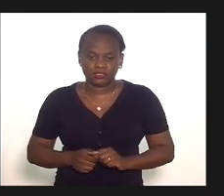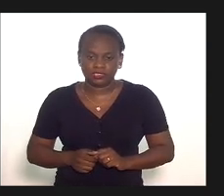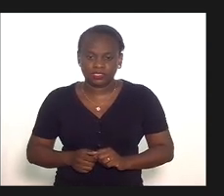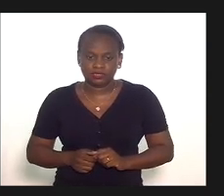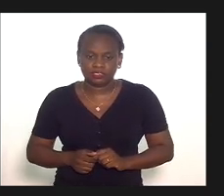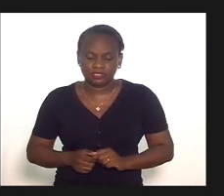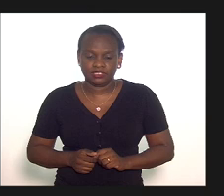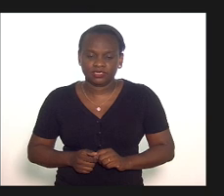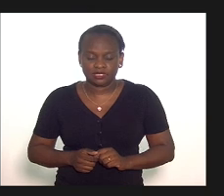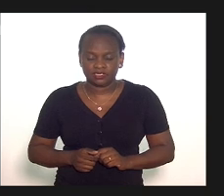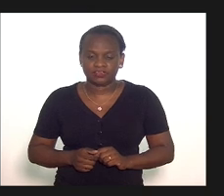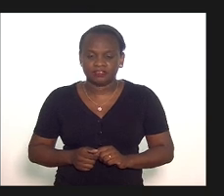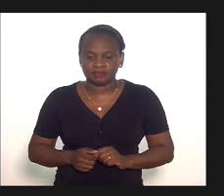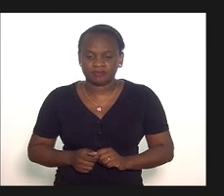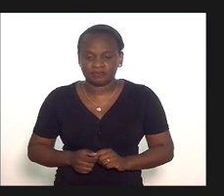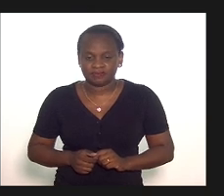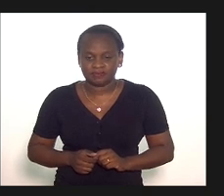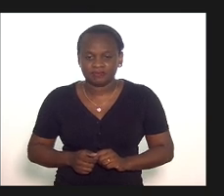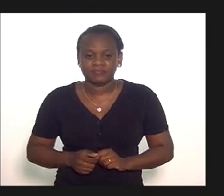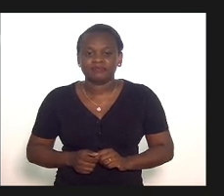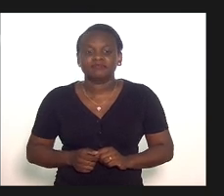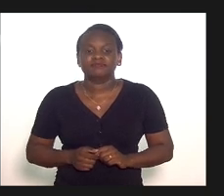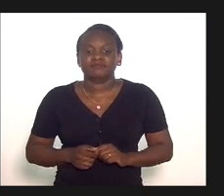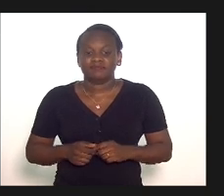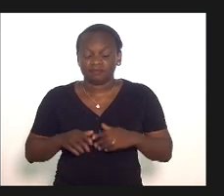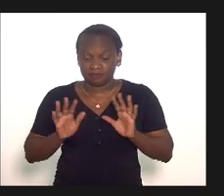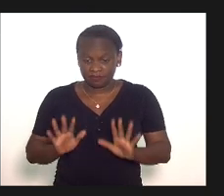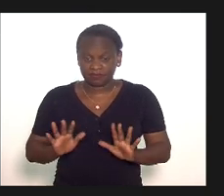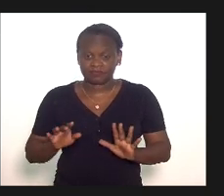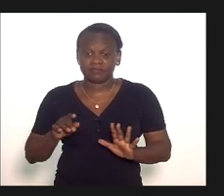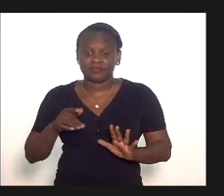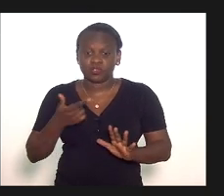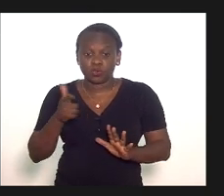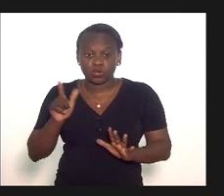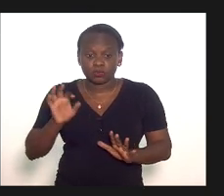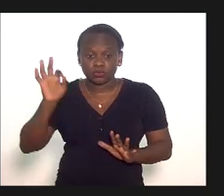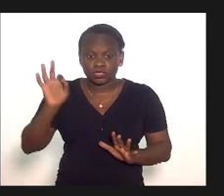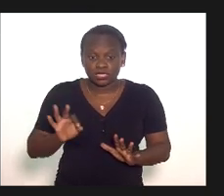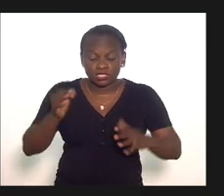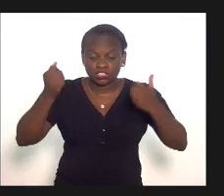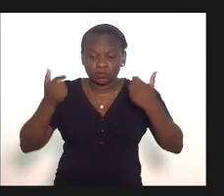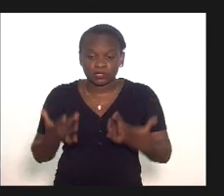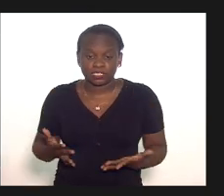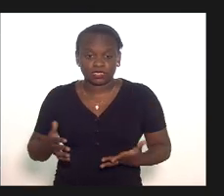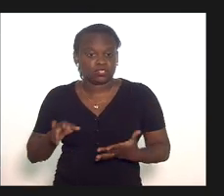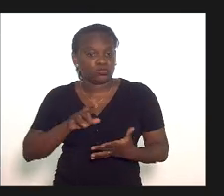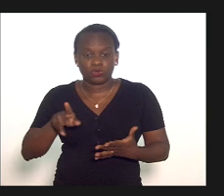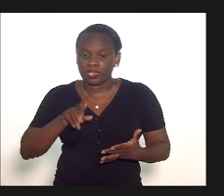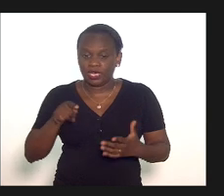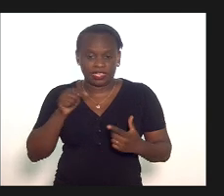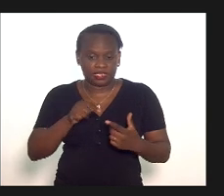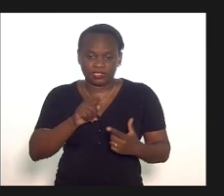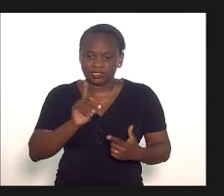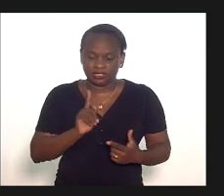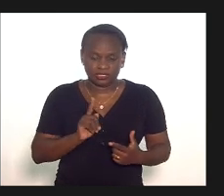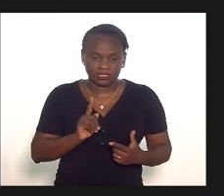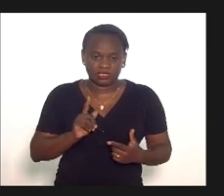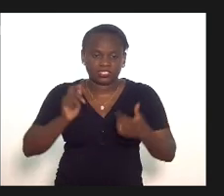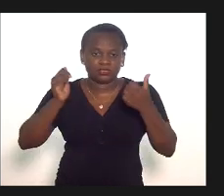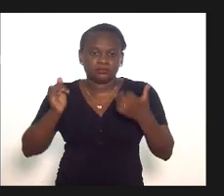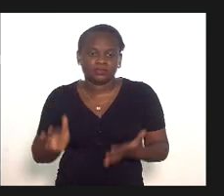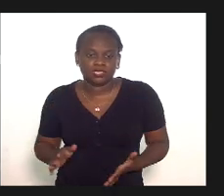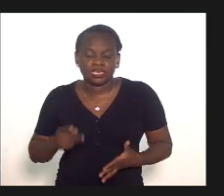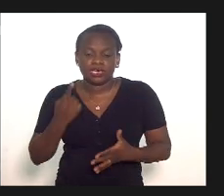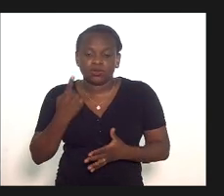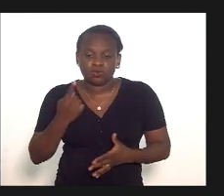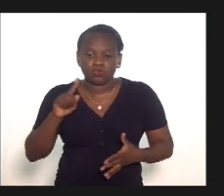o esporte mas esse outro percentual que nós estamos tratando não se refere a isso ele se refere